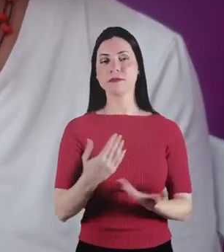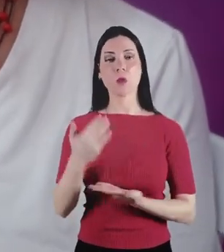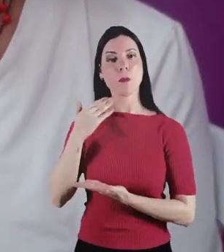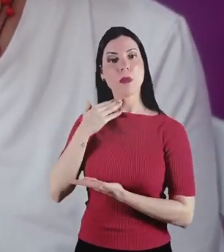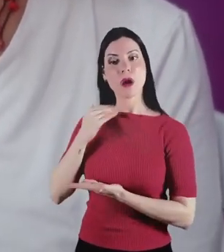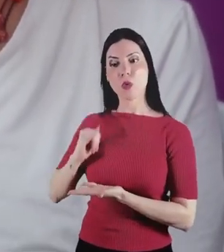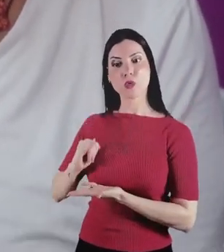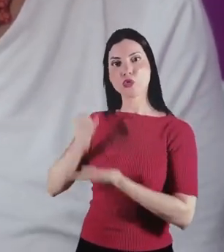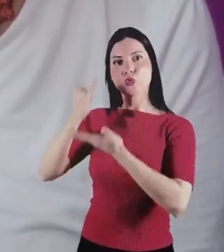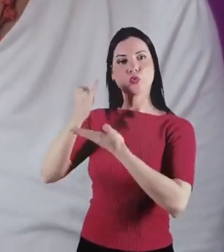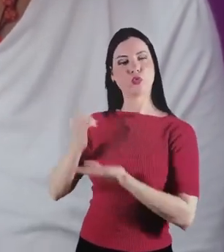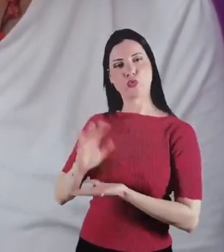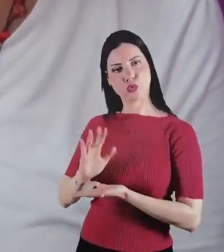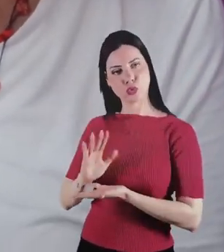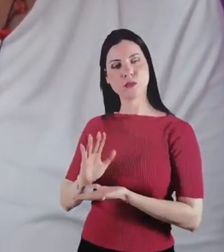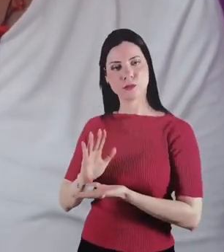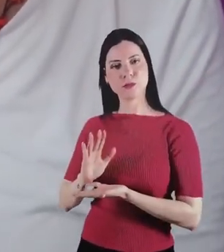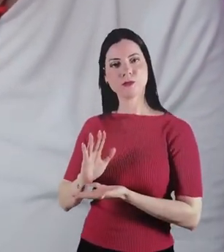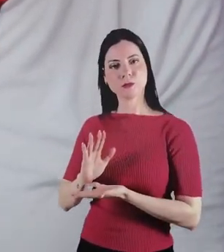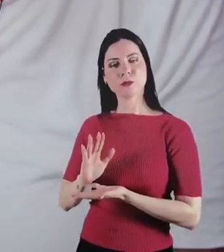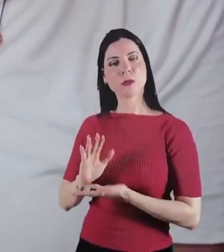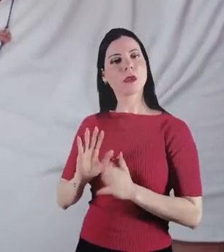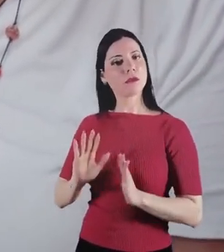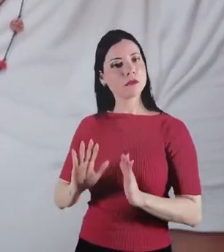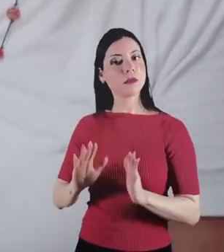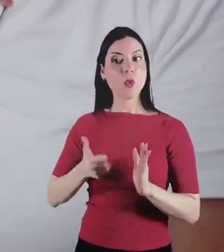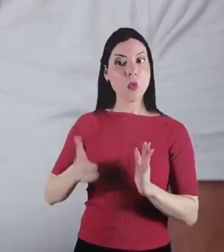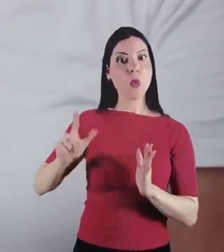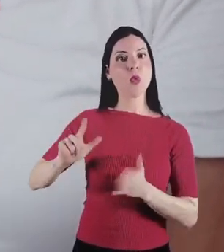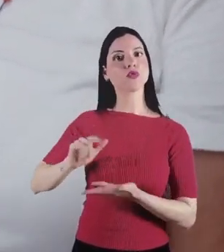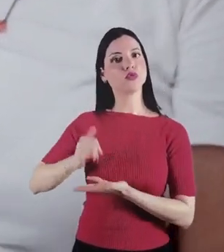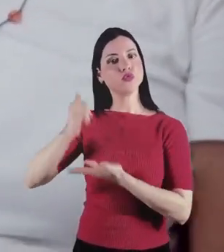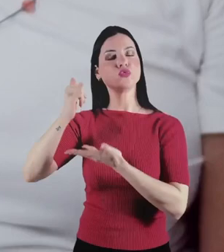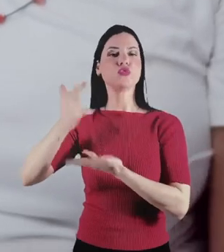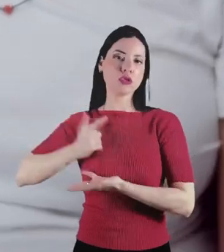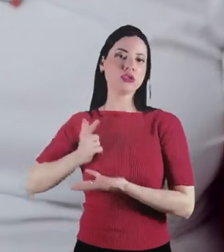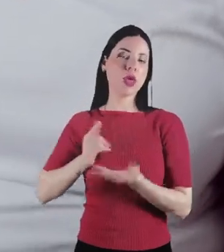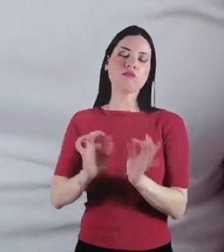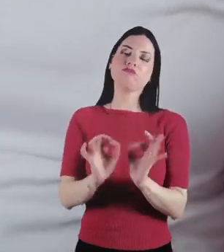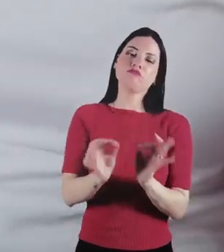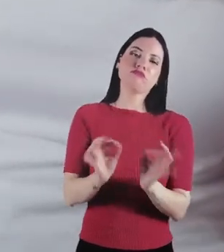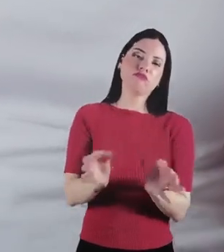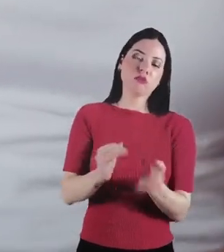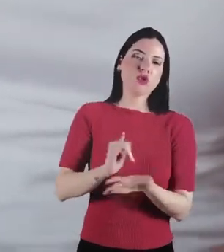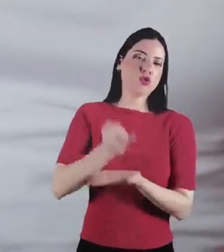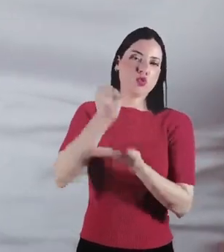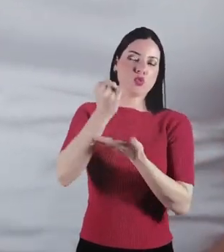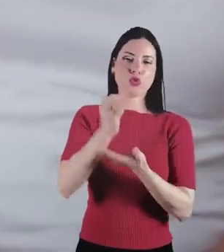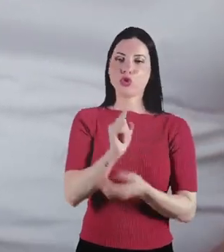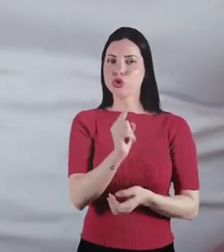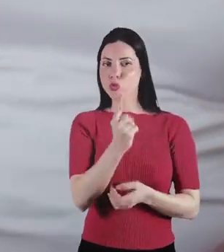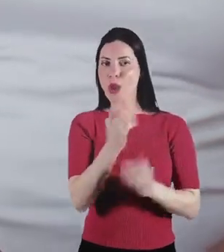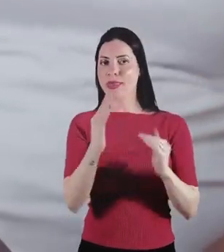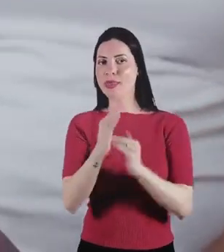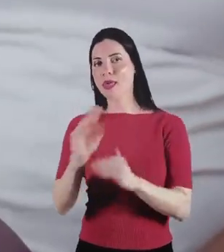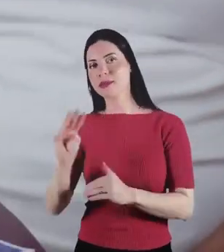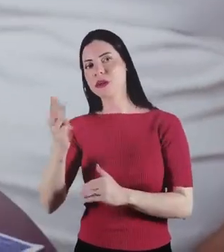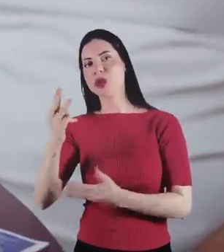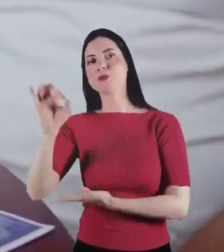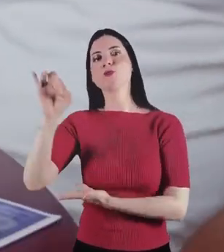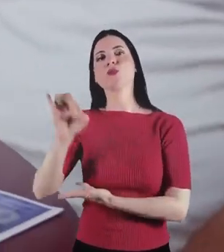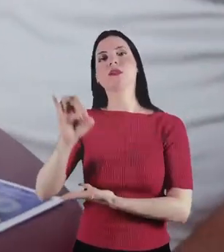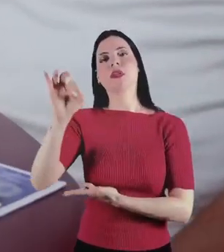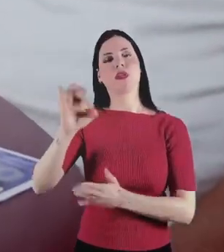onde o banco não cobra juros. Além disso, existe um juro pequeno, de